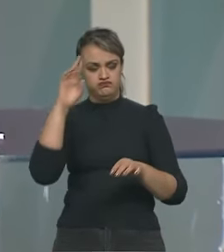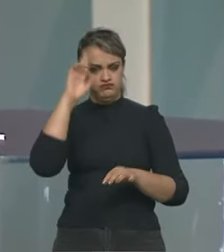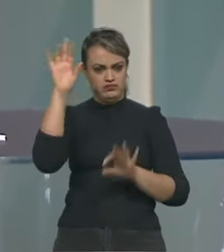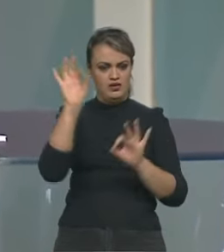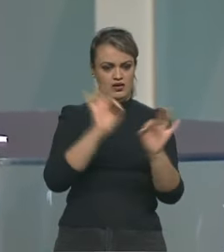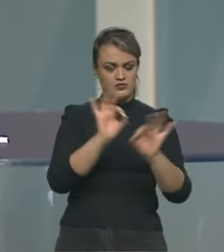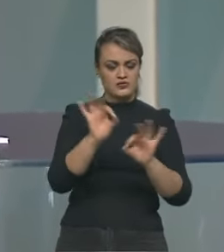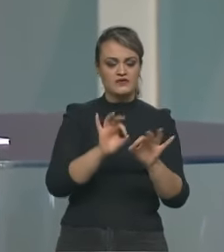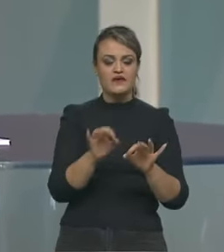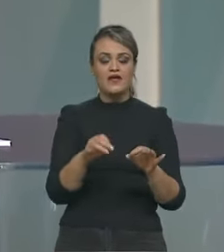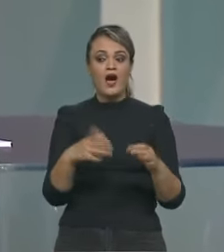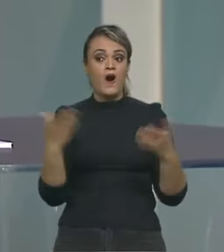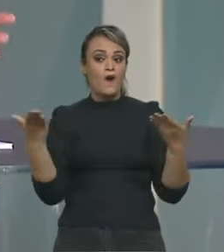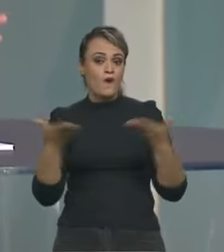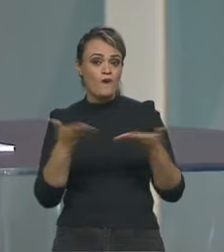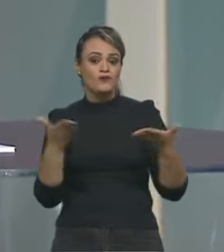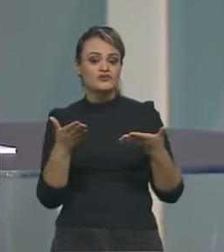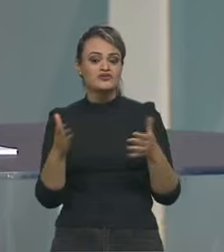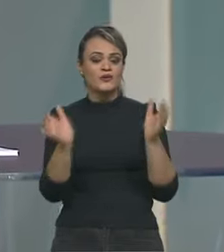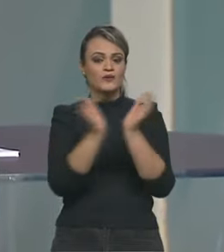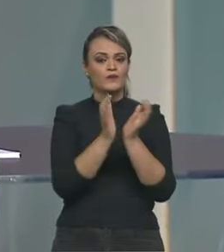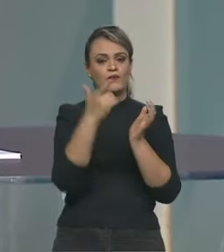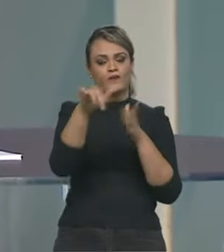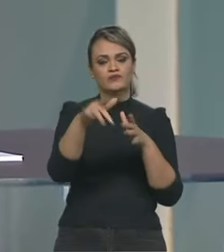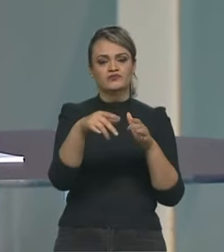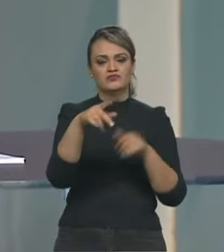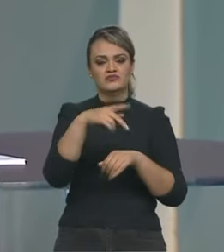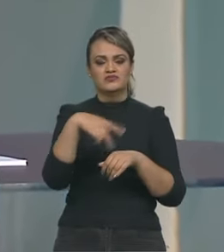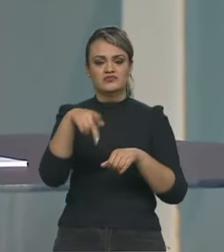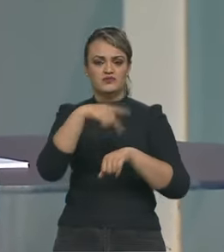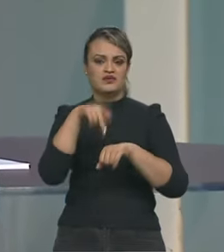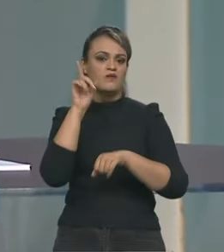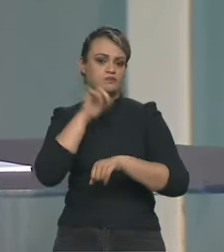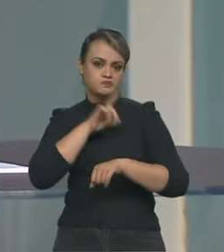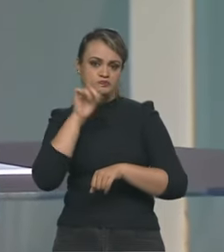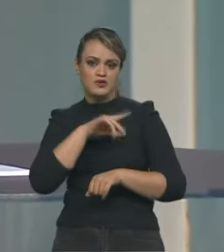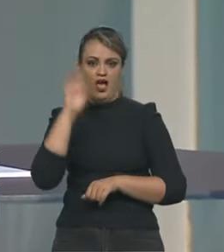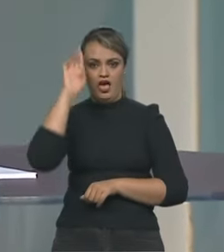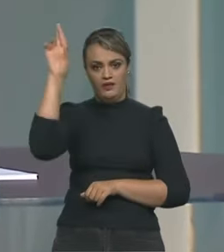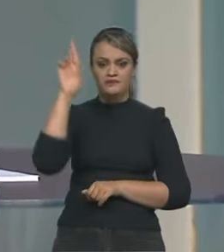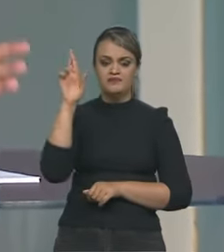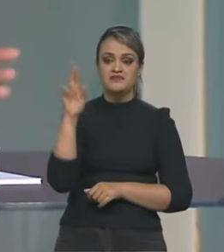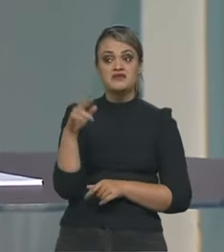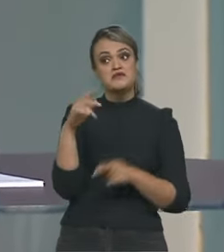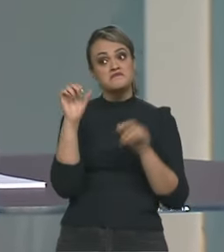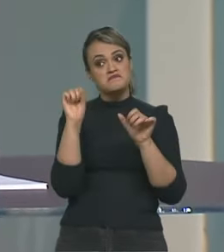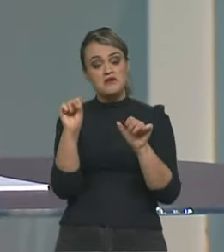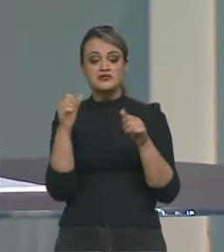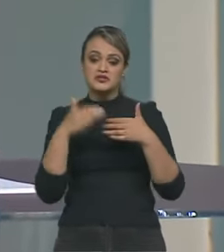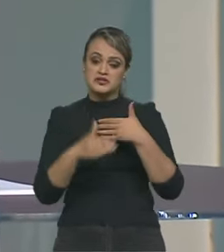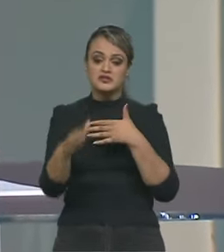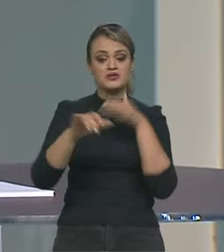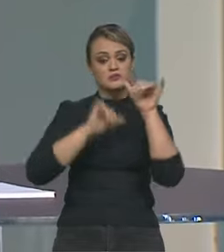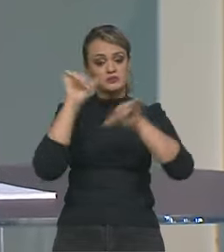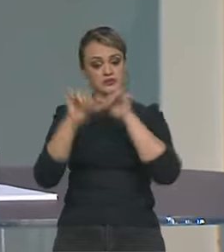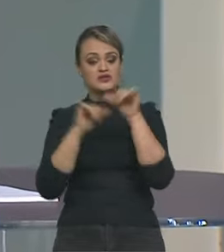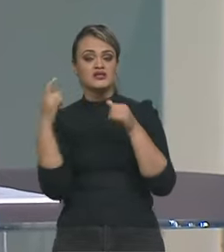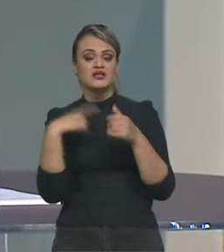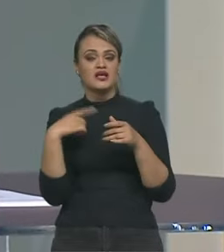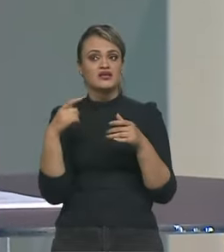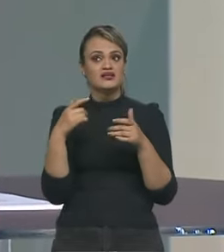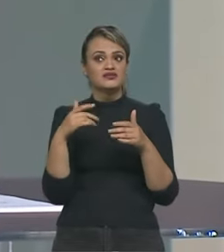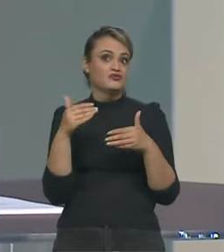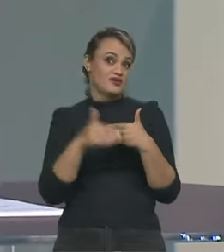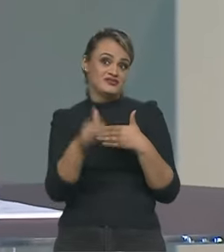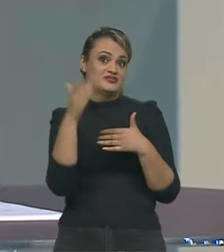em dia, estão no grupo dos americanos. Eu acho que vai ter muita modificação. Eu acho que só o tempo